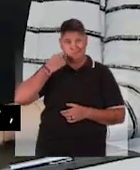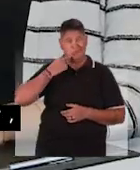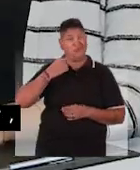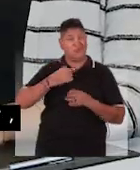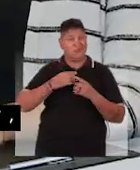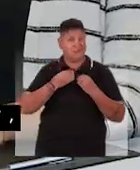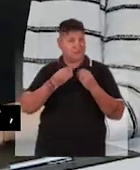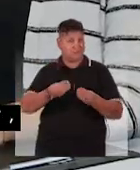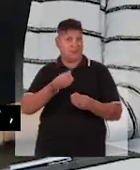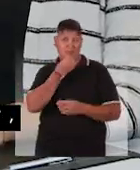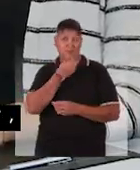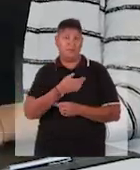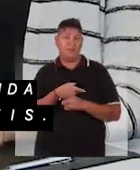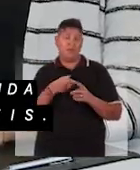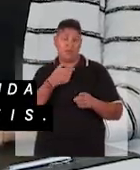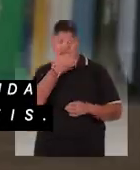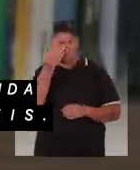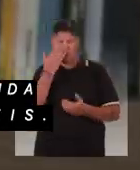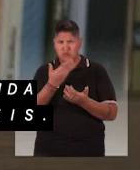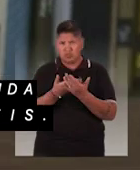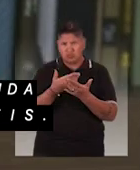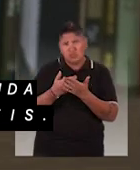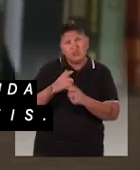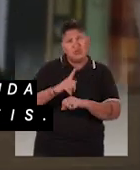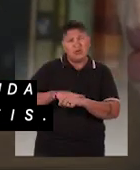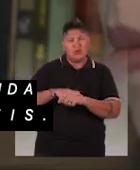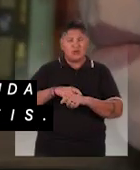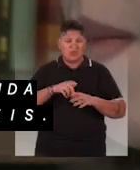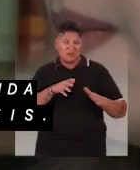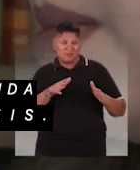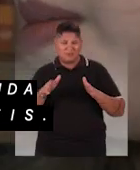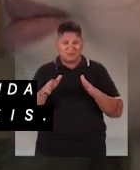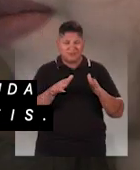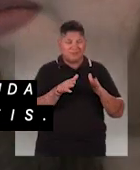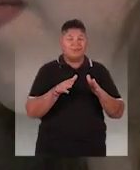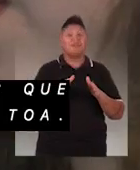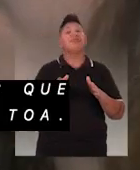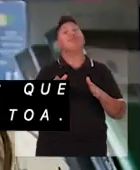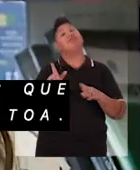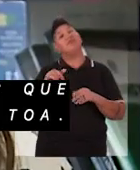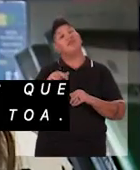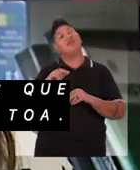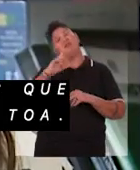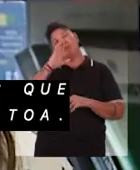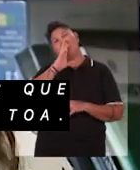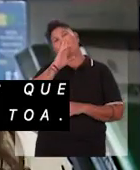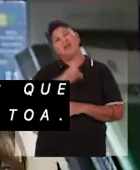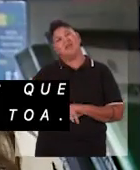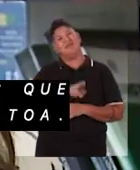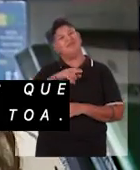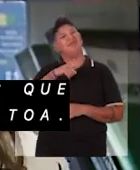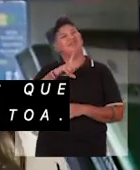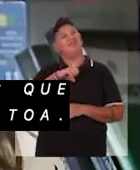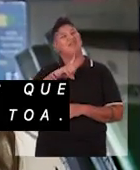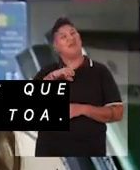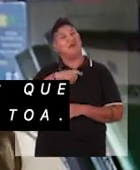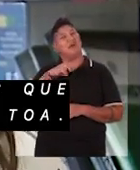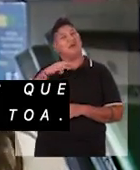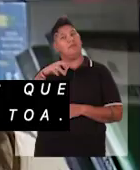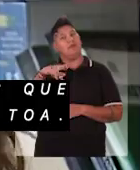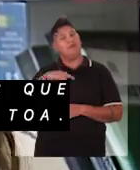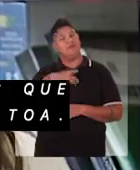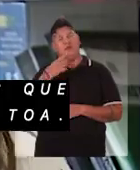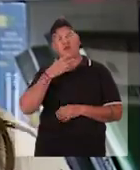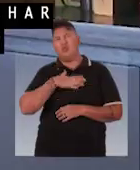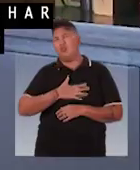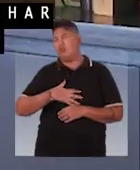oferece os mesmos benefícios. Mas aqui, quem estuda tem horários flexíveis. Este é um dos motivos que faz Mariana